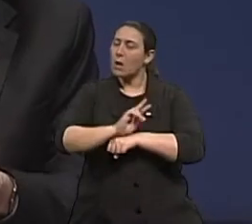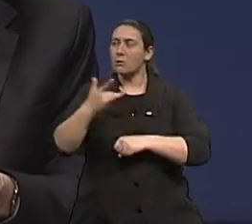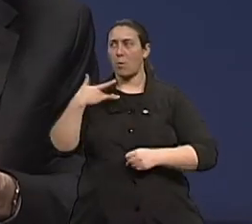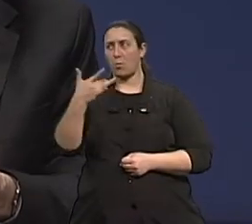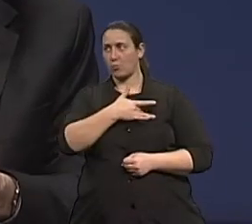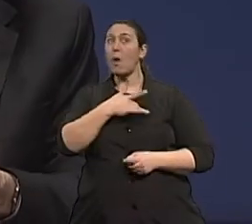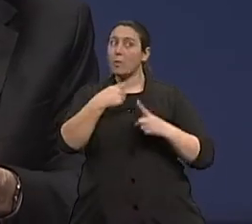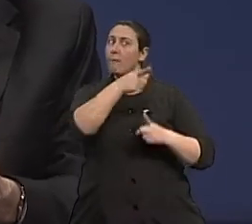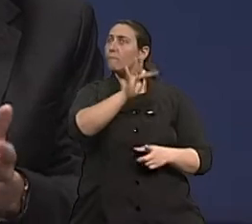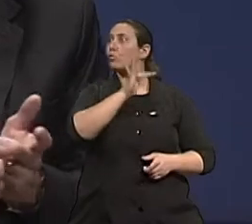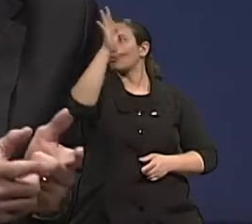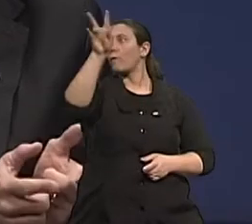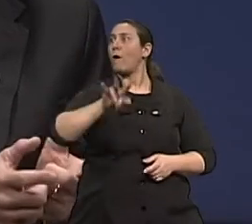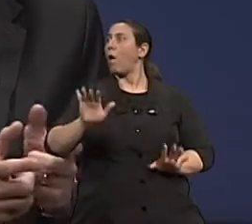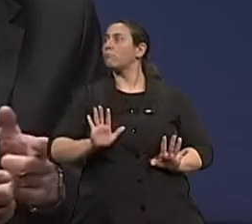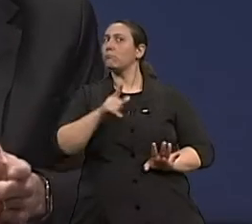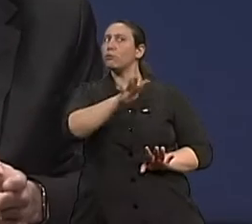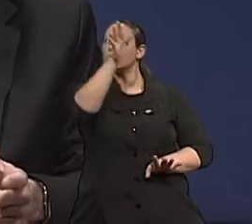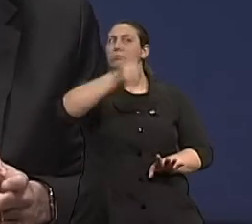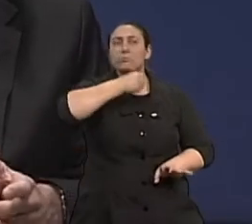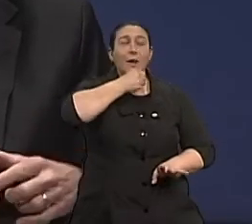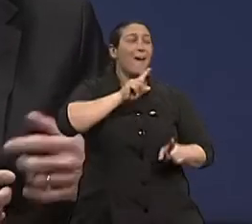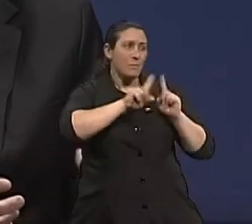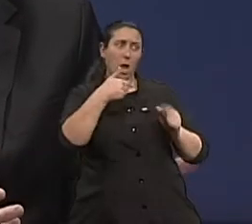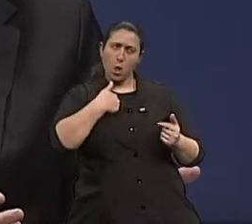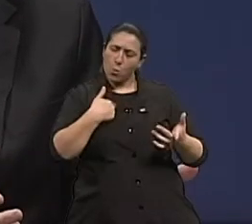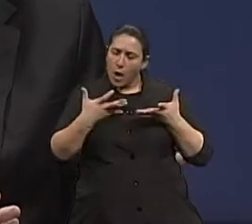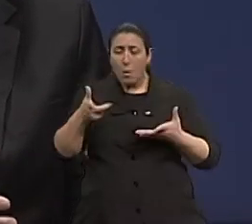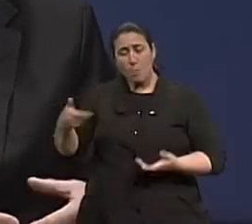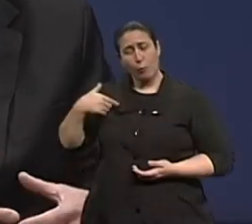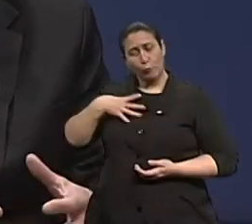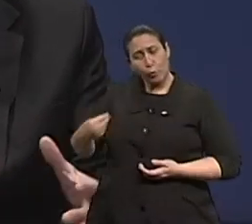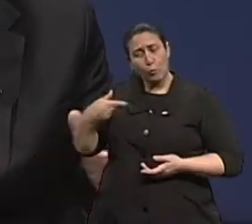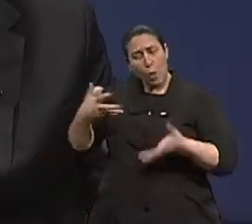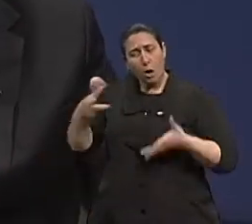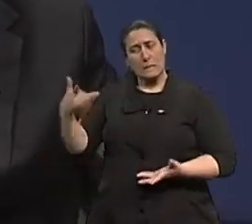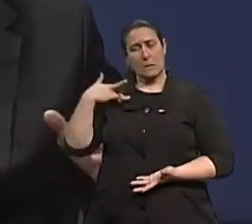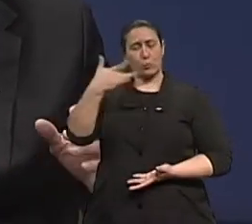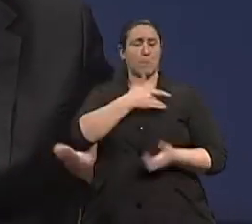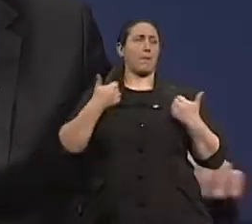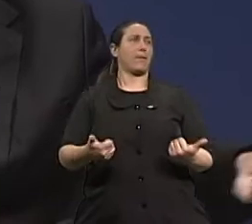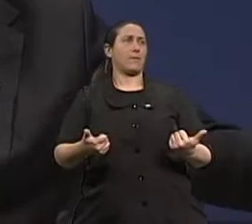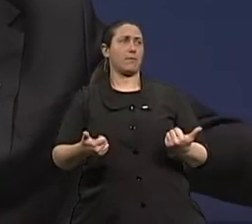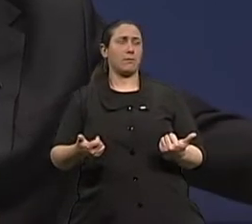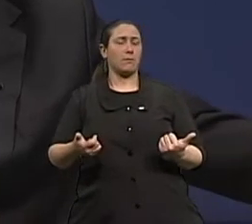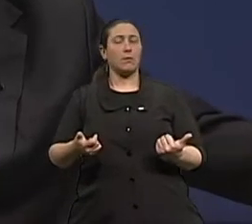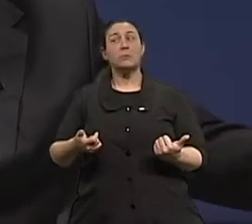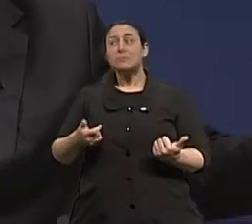vai que vai envelhecer. E como é que eu faço para que o meu filho, o meu neto também envelheça bem? Essa foi uma grande mudança.